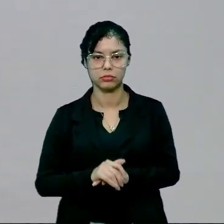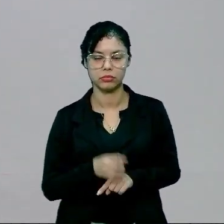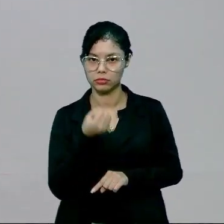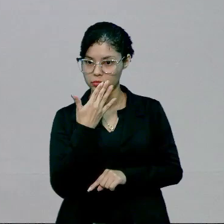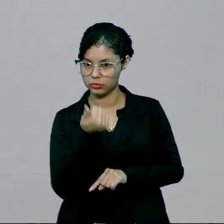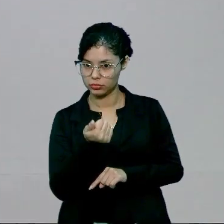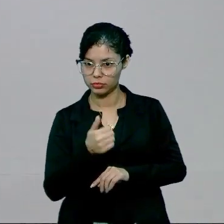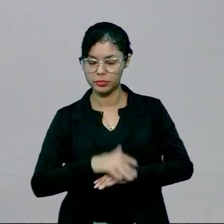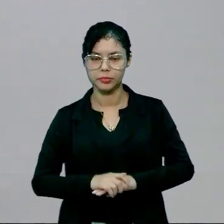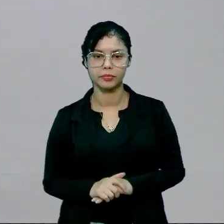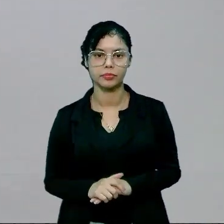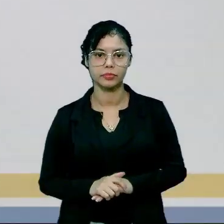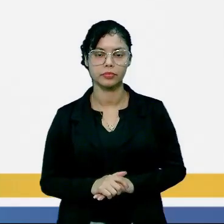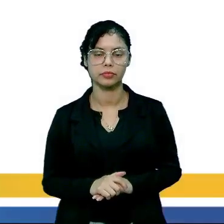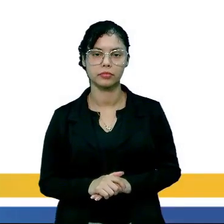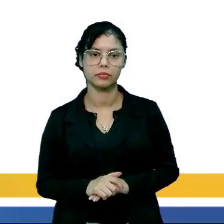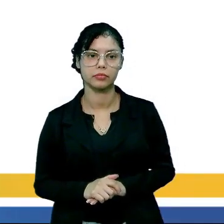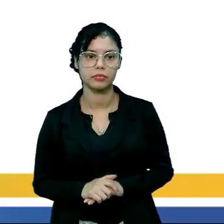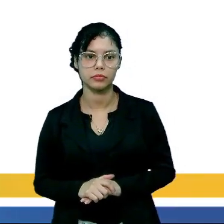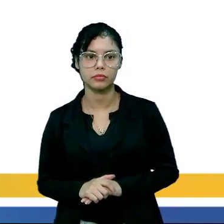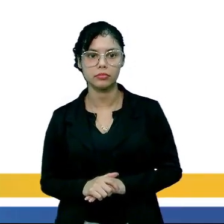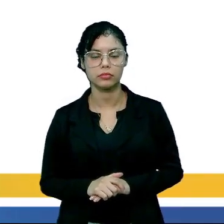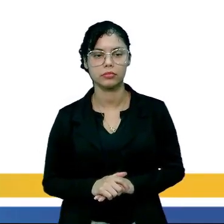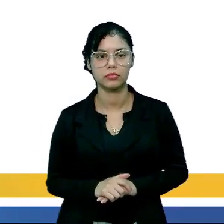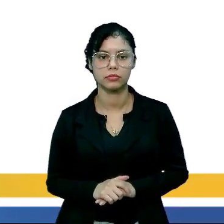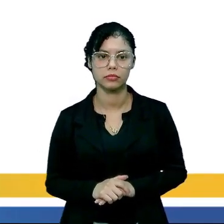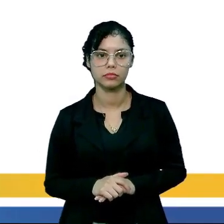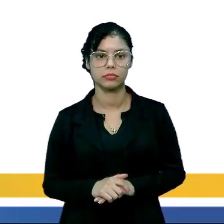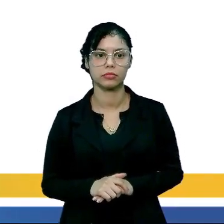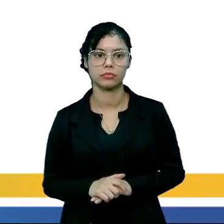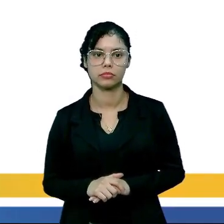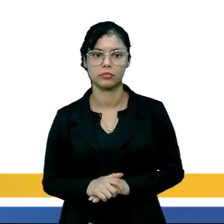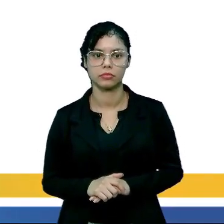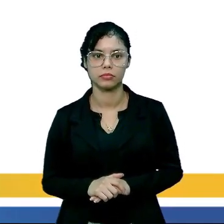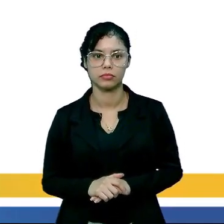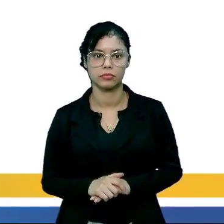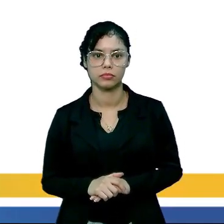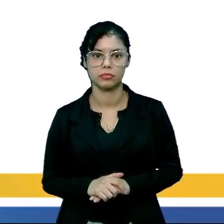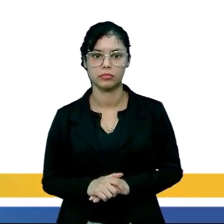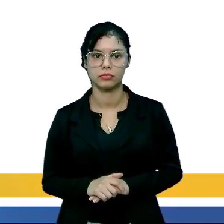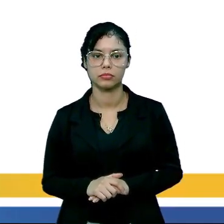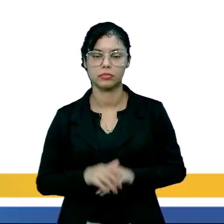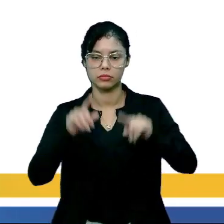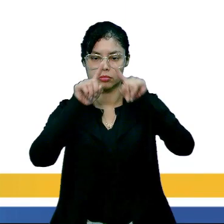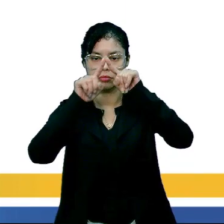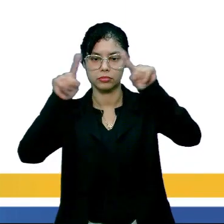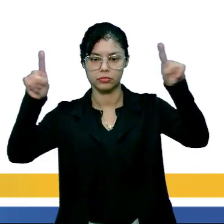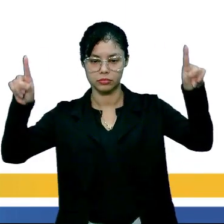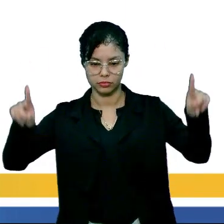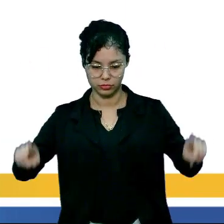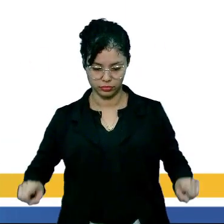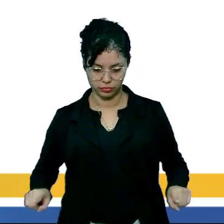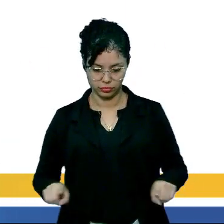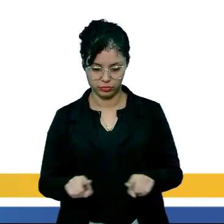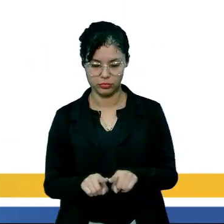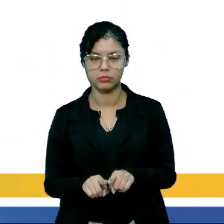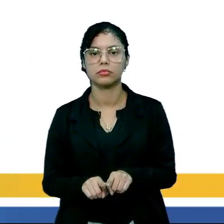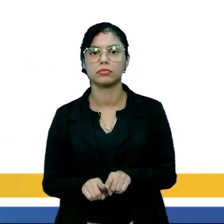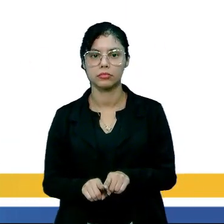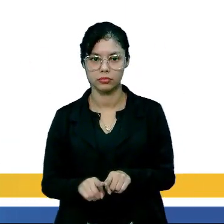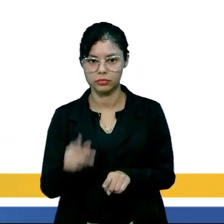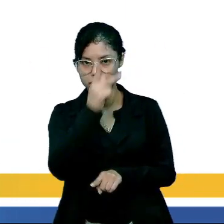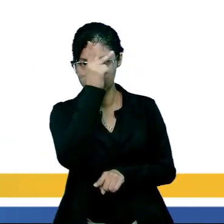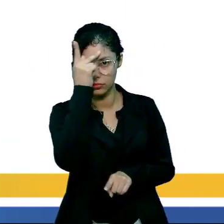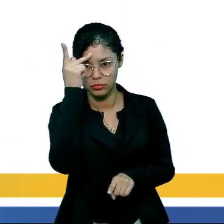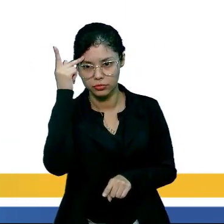Tudo bem? Então, vamos lá. O, nesse caso aí, que é o conjunto universo, é